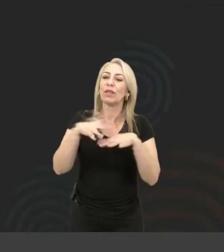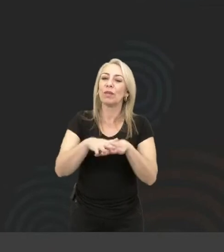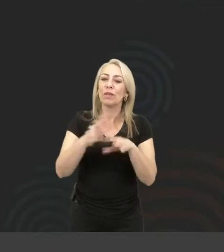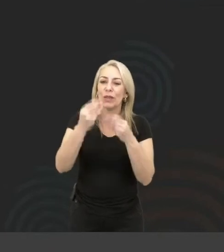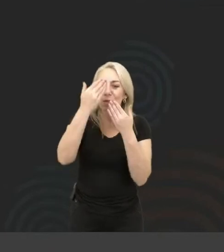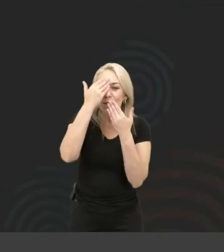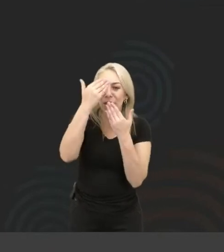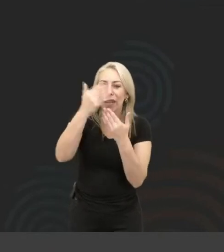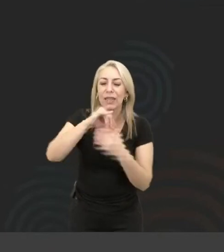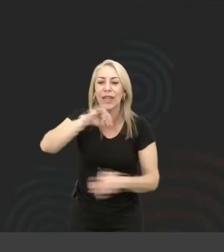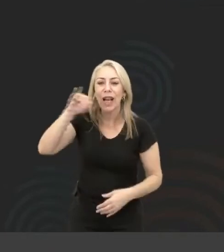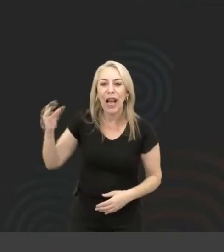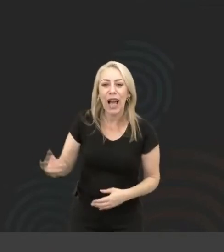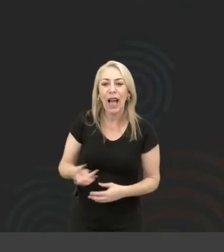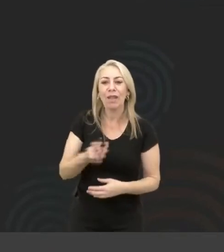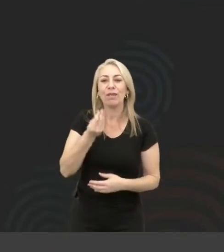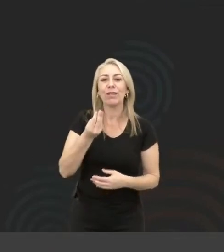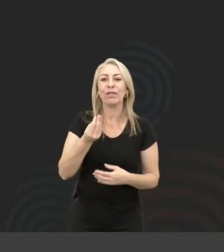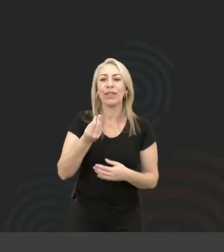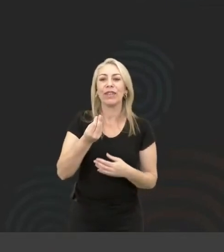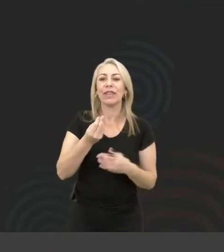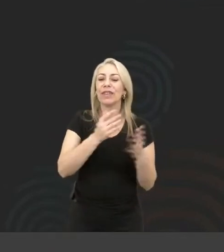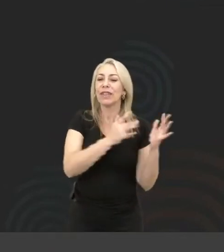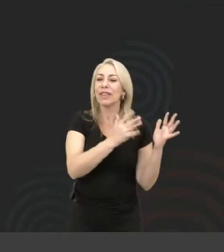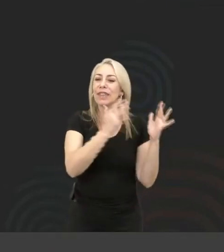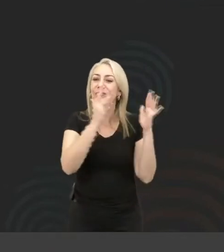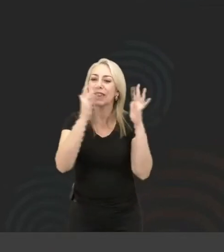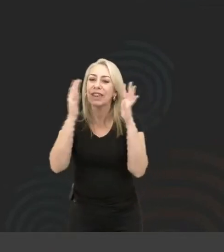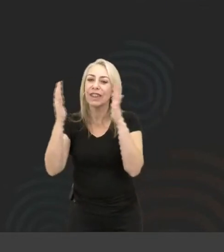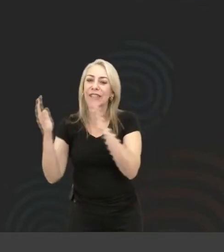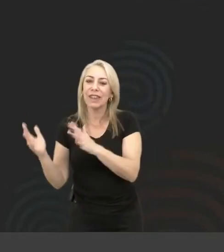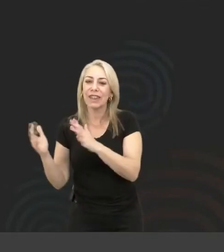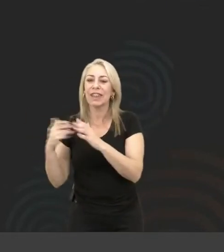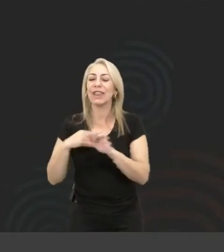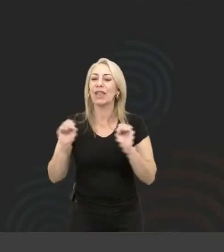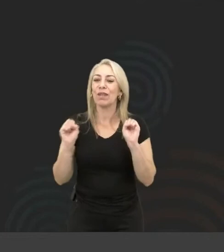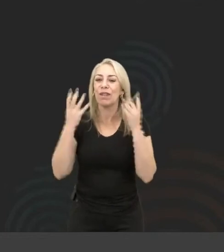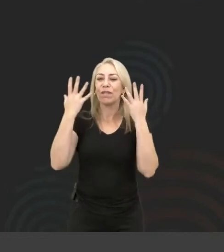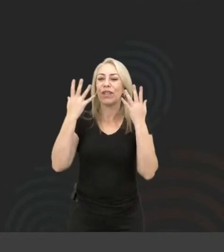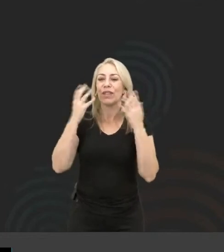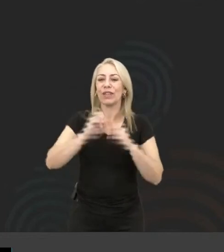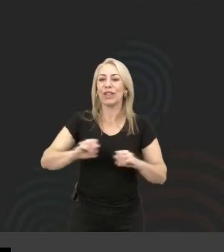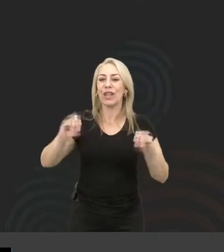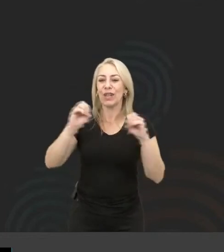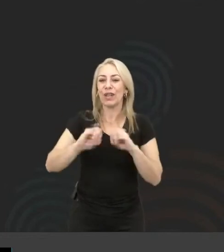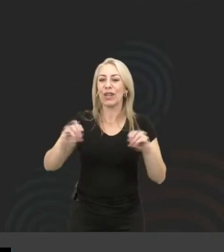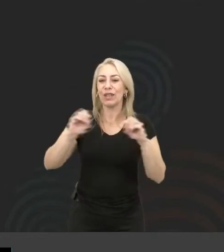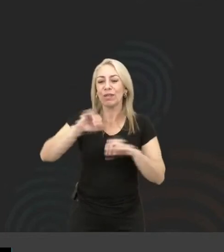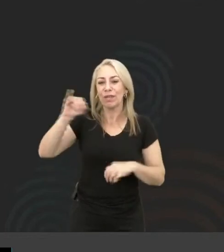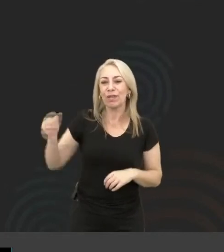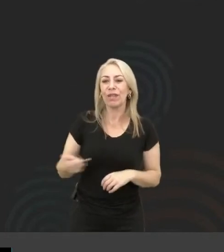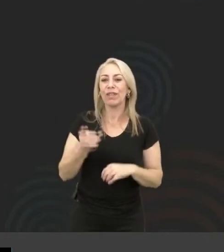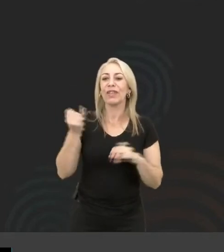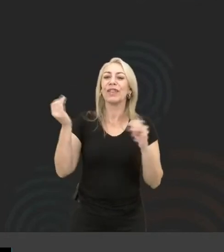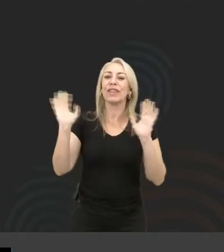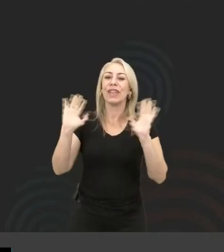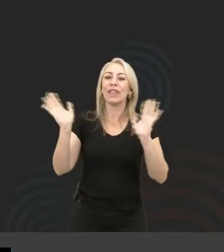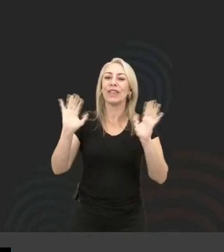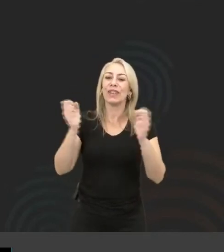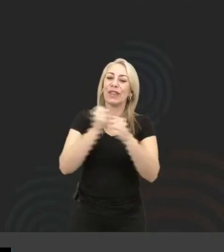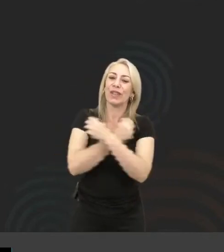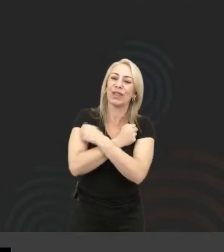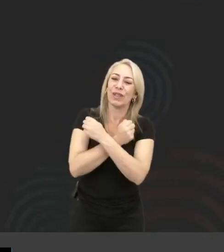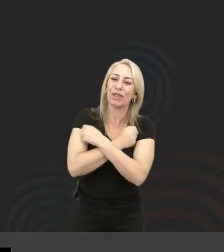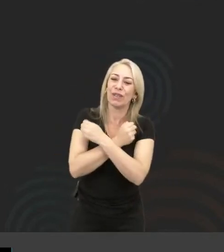E aproveitem o restante do evento, curtam muito, porque o evento tá incrível. Então é isso. tchau, tchau. Um abraço, pessoal.